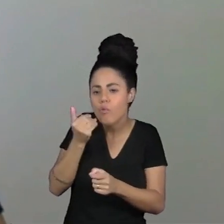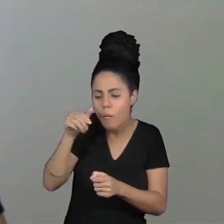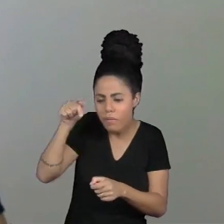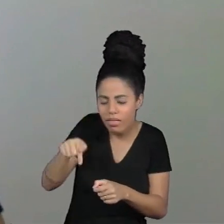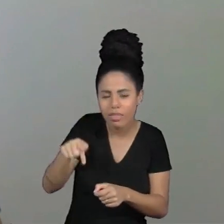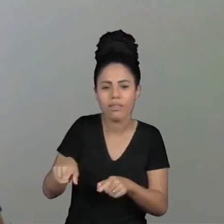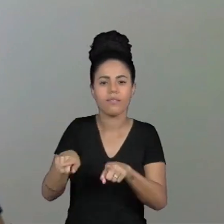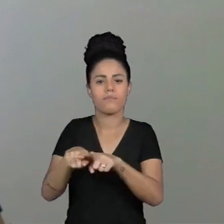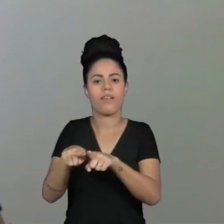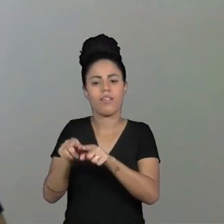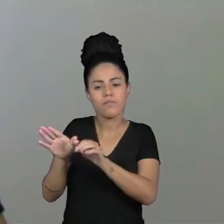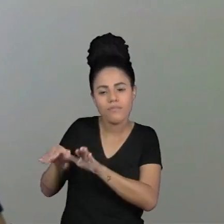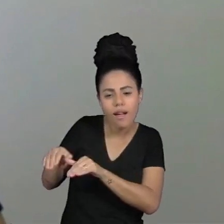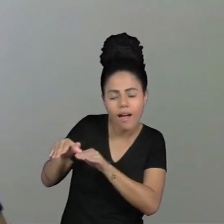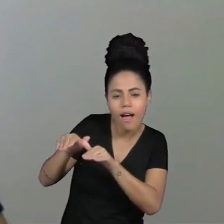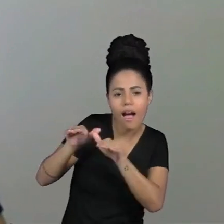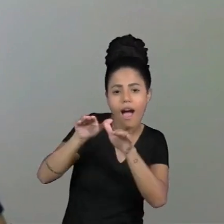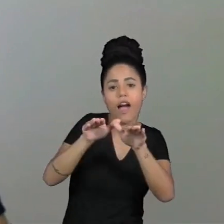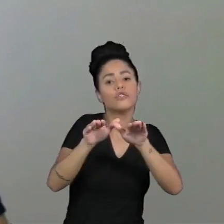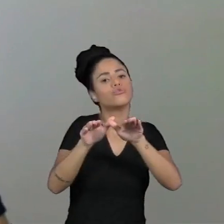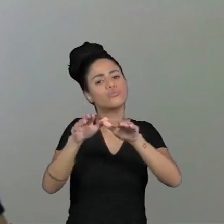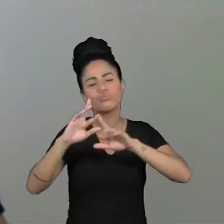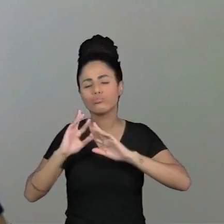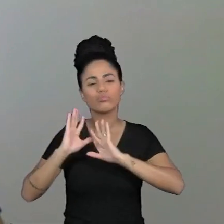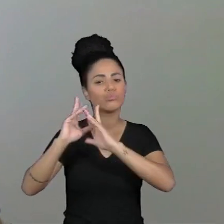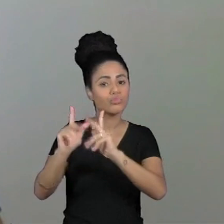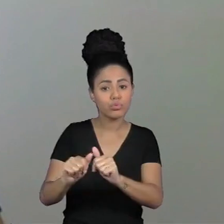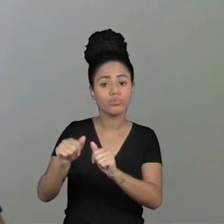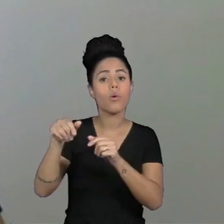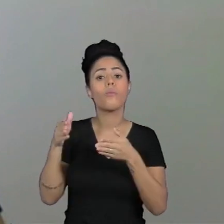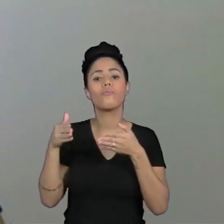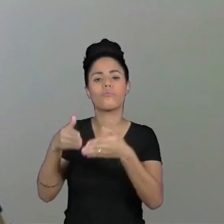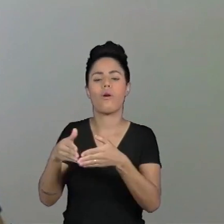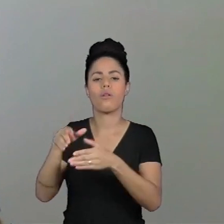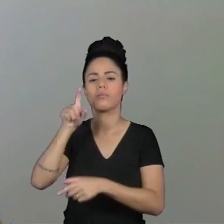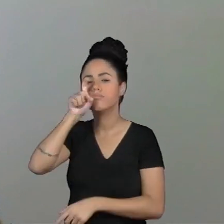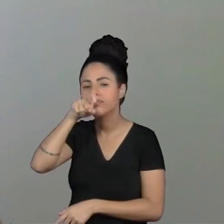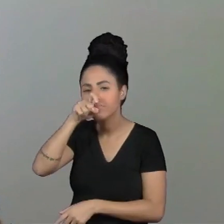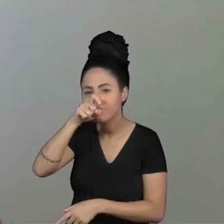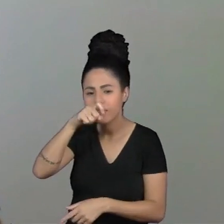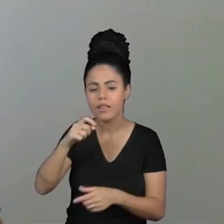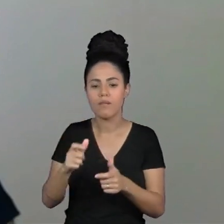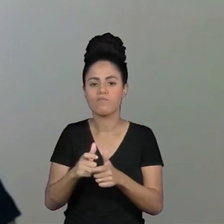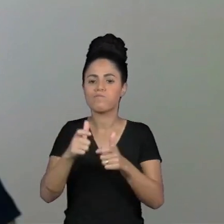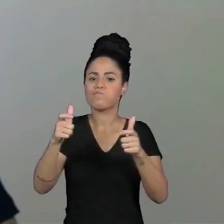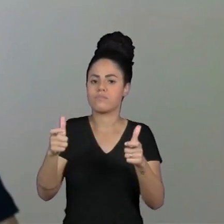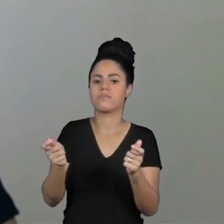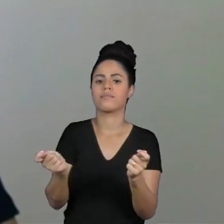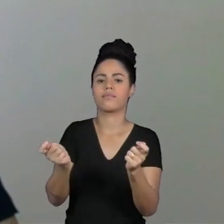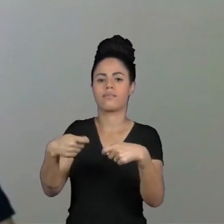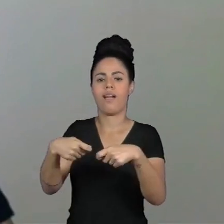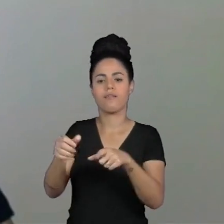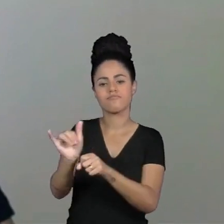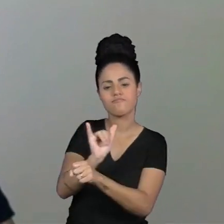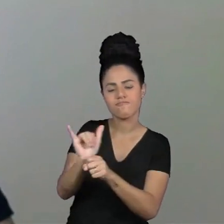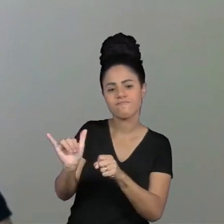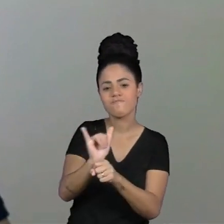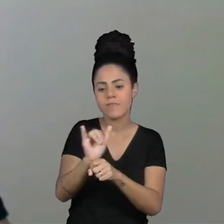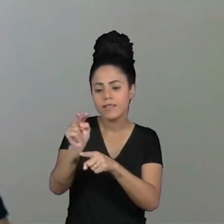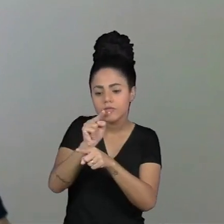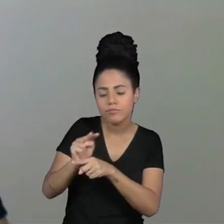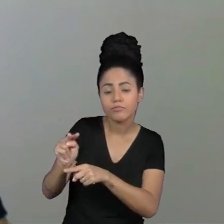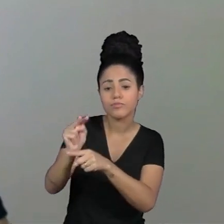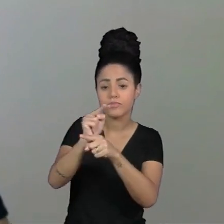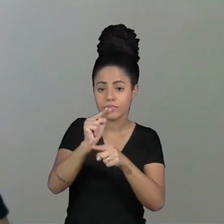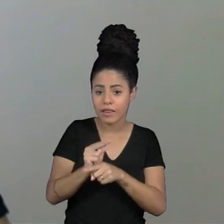naturais de todo esse trabalho com a comunidade a gente viu que a população cresceu a estimativa de 6.500 indivíduos